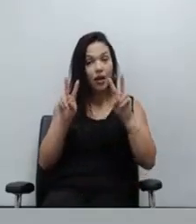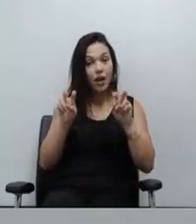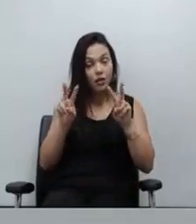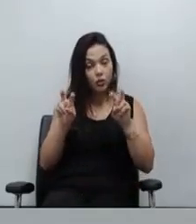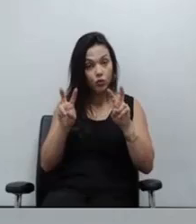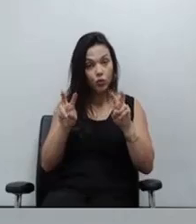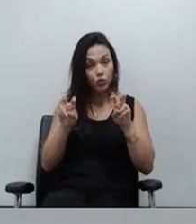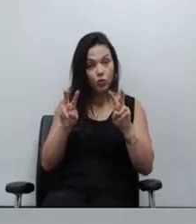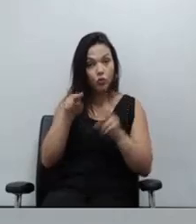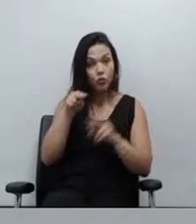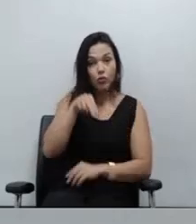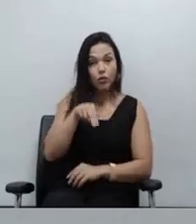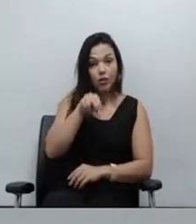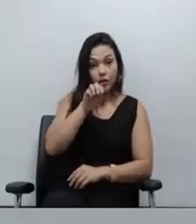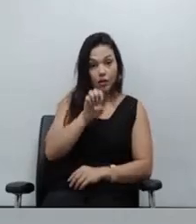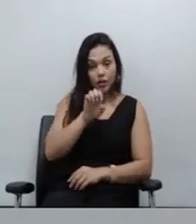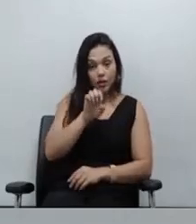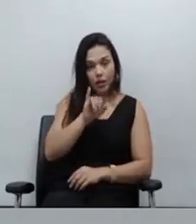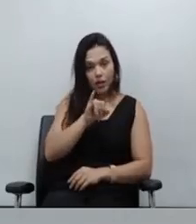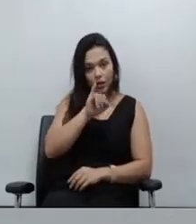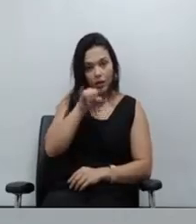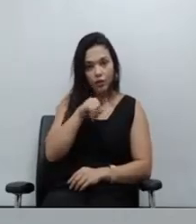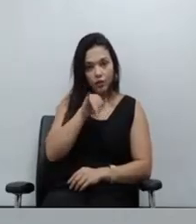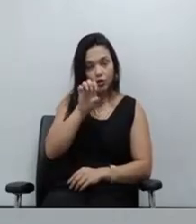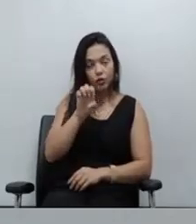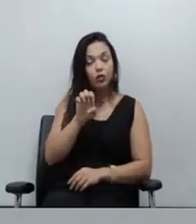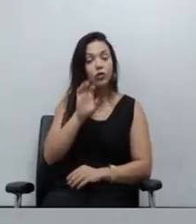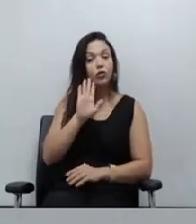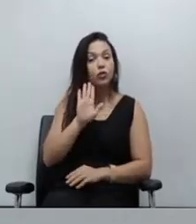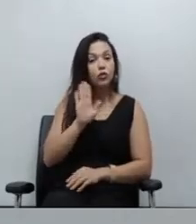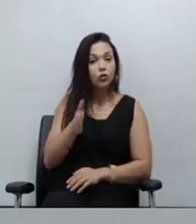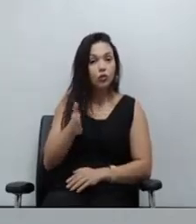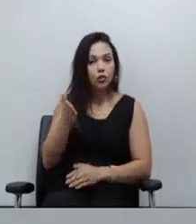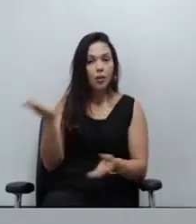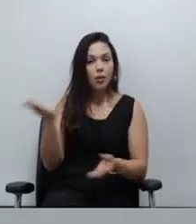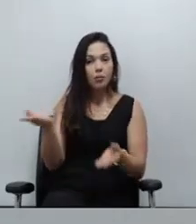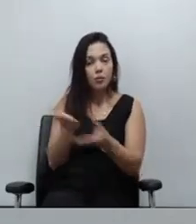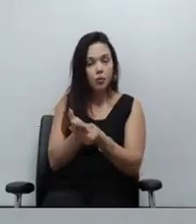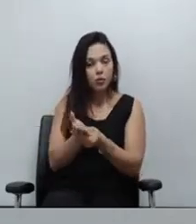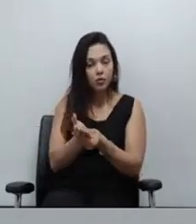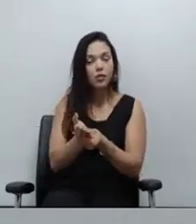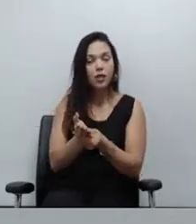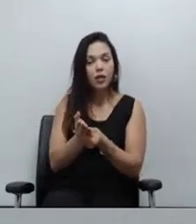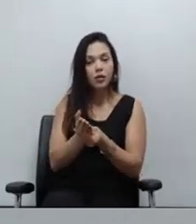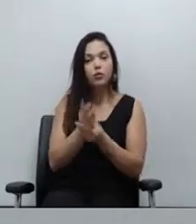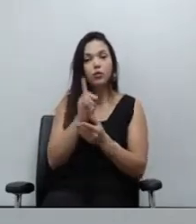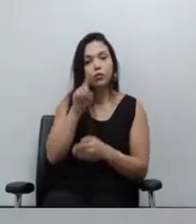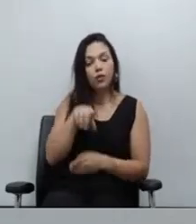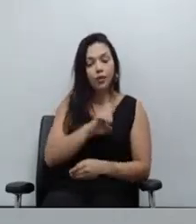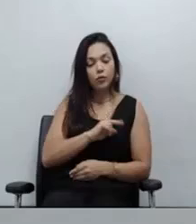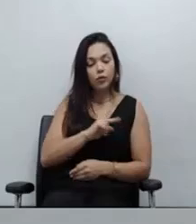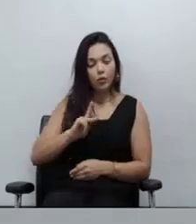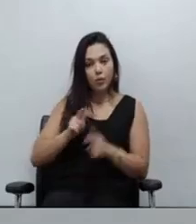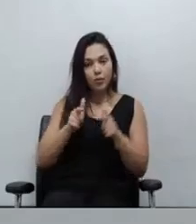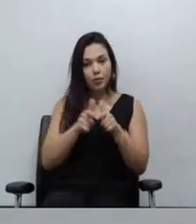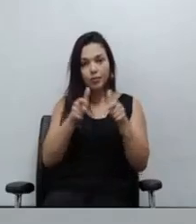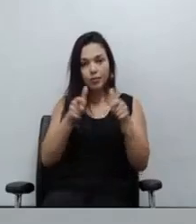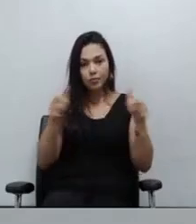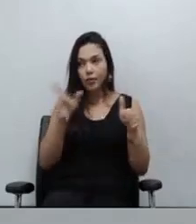o Neide protocolou no processo de expansão e vai ser analisado por esse conselho